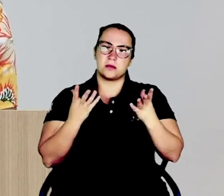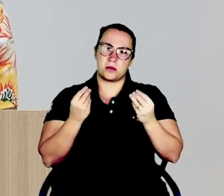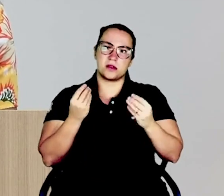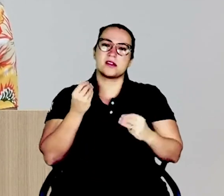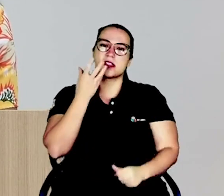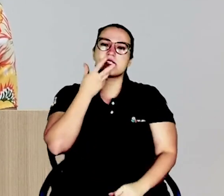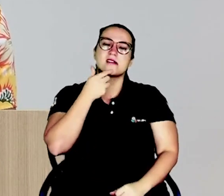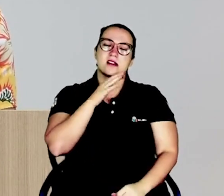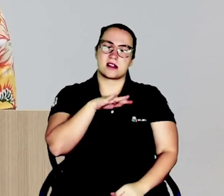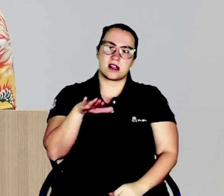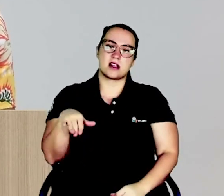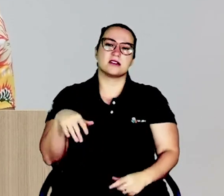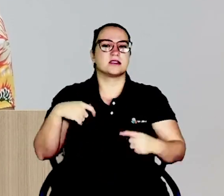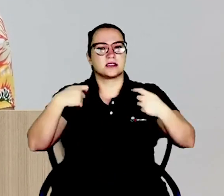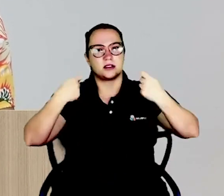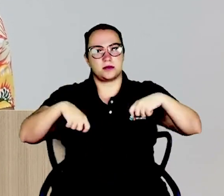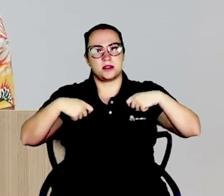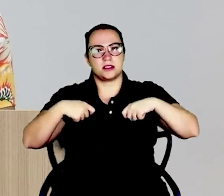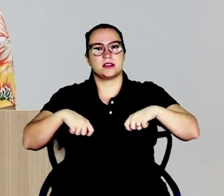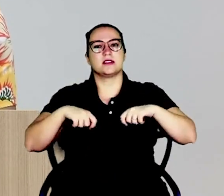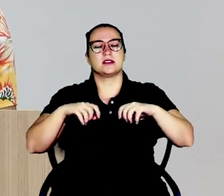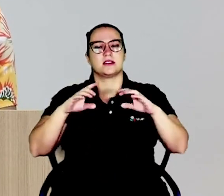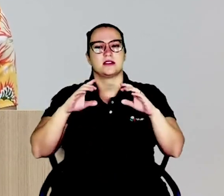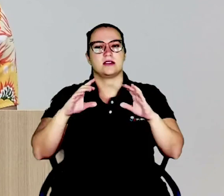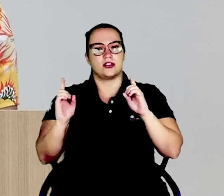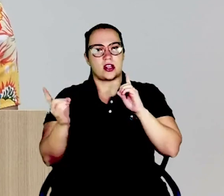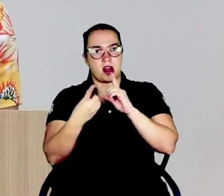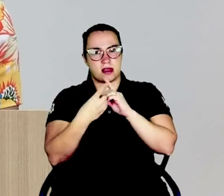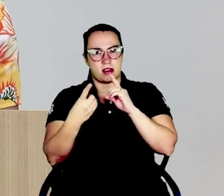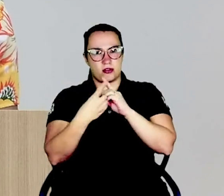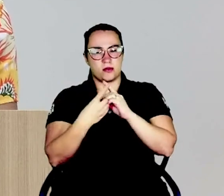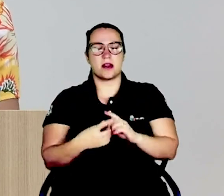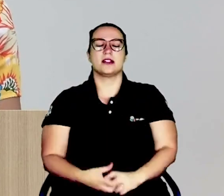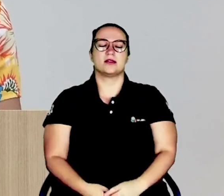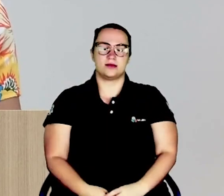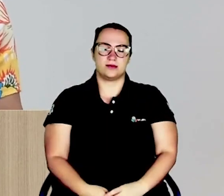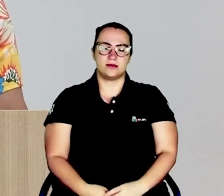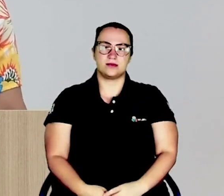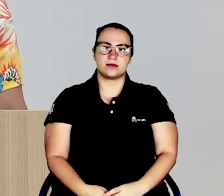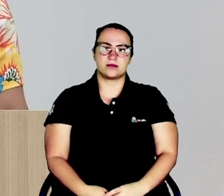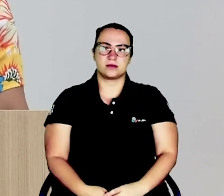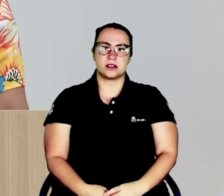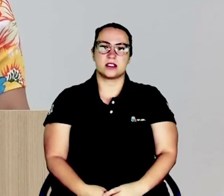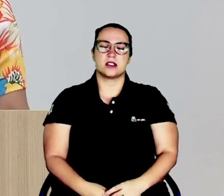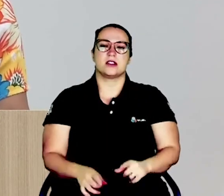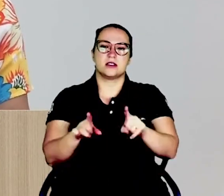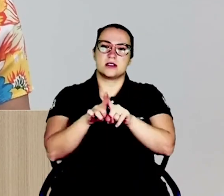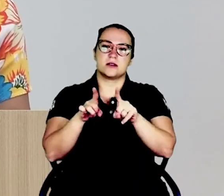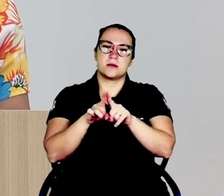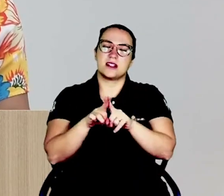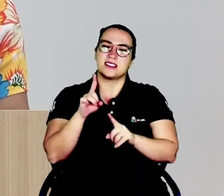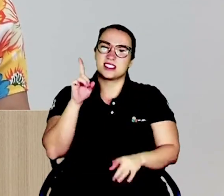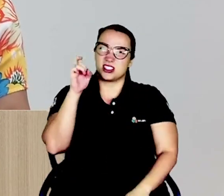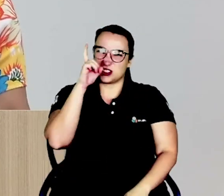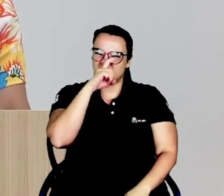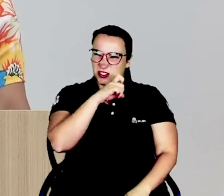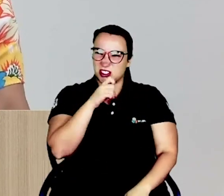que necessitam desse atendimento. E ainda, por haver dificuldade no transporte.